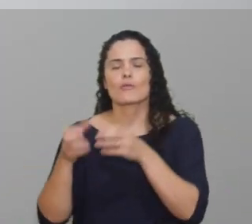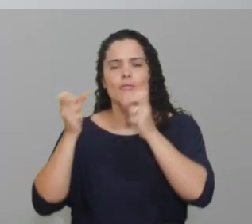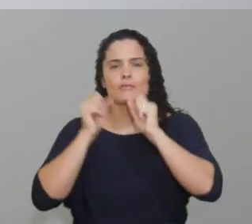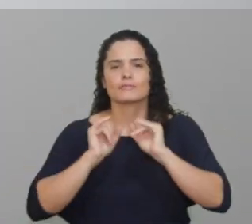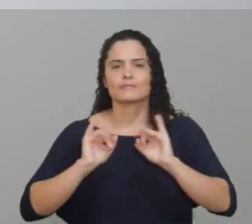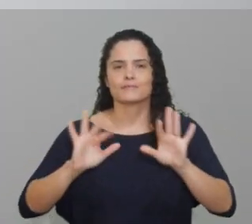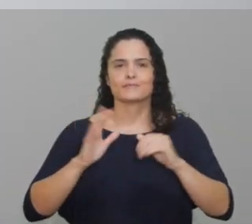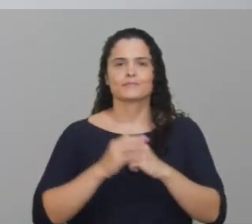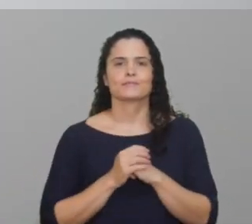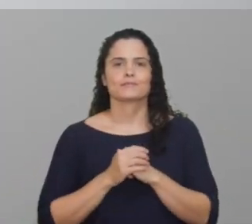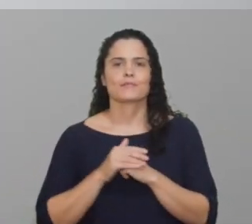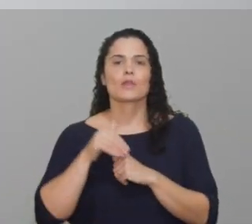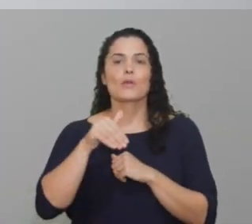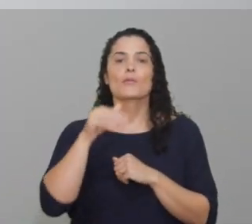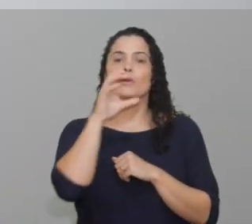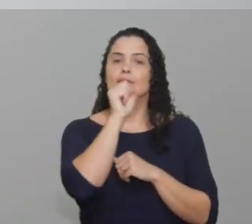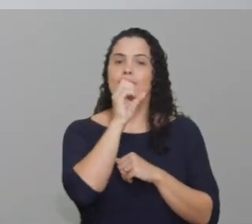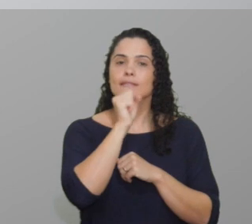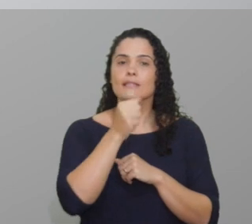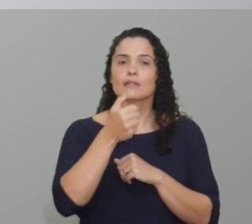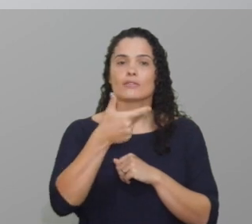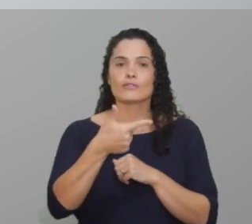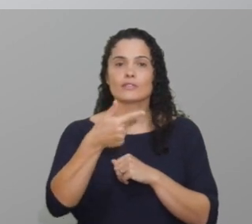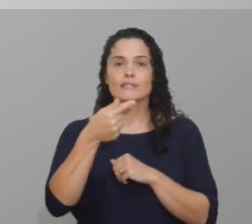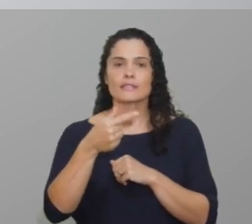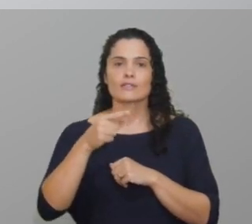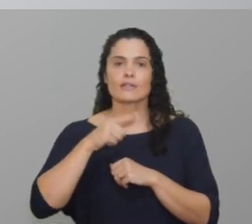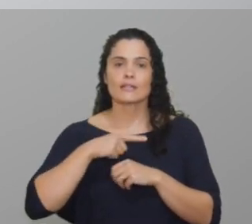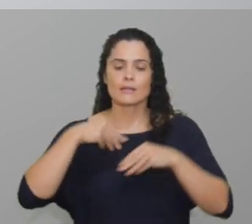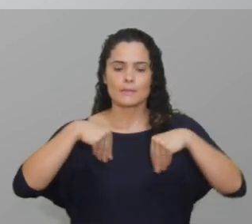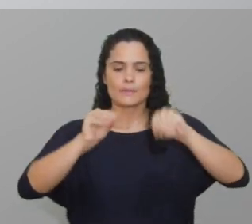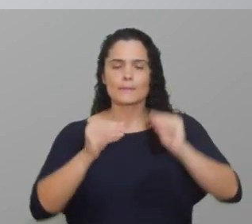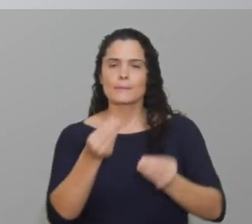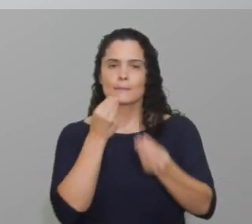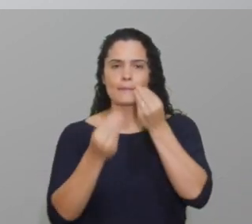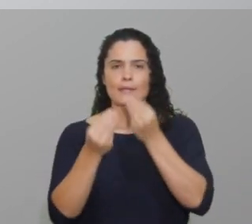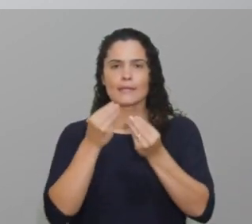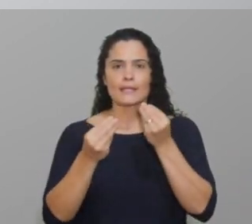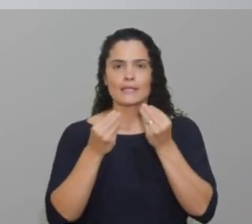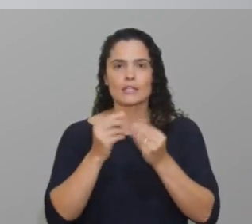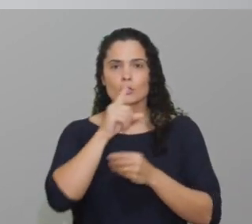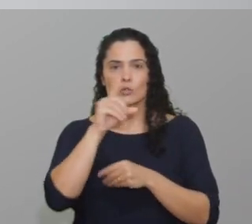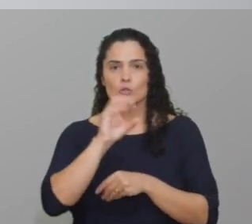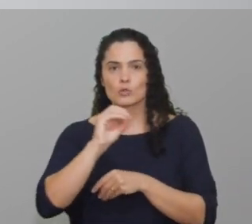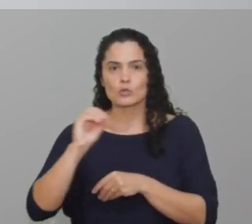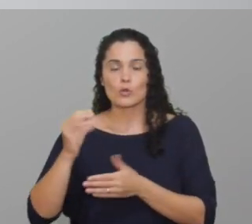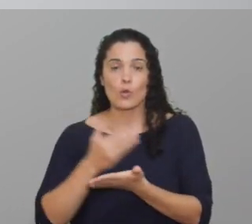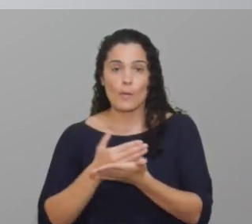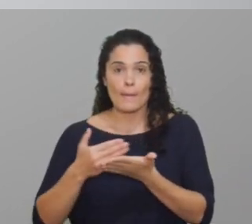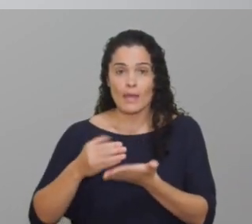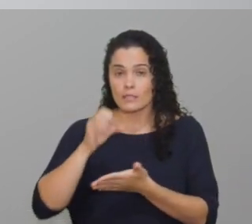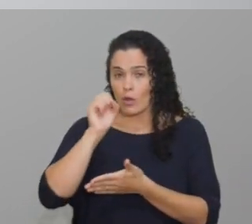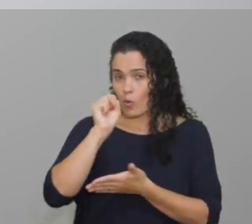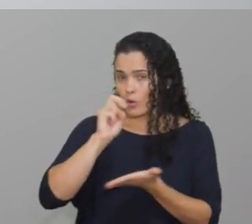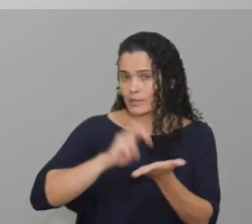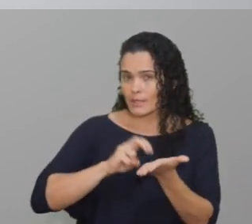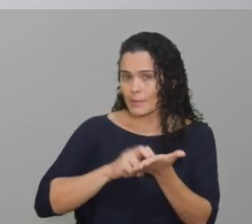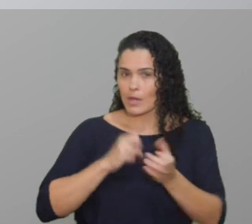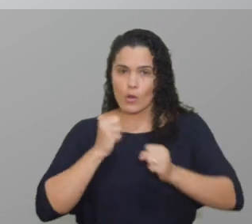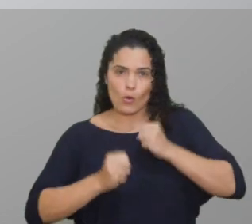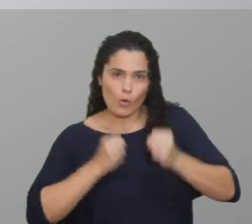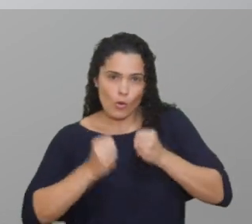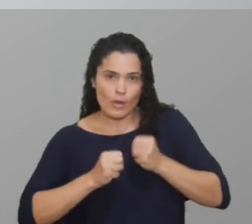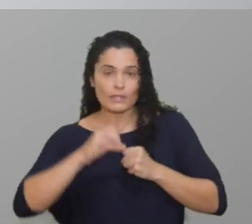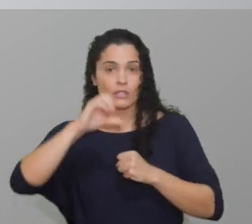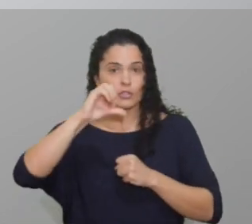27, vai rolar o Piquenique da Família na Quinta da Boa Vista. A programação irá começar às 8 horas com uma corrida. Às